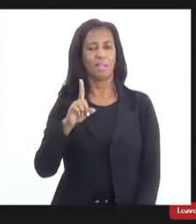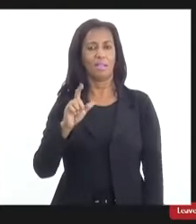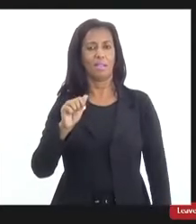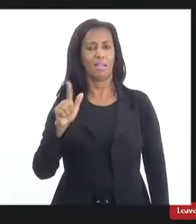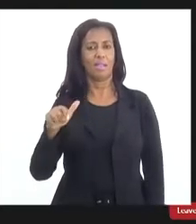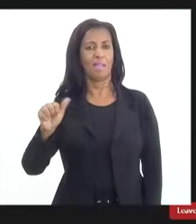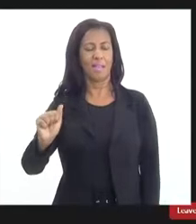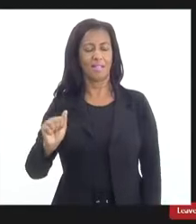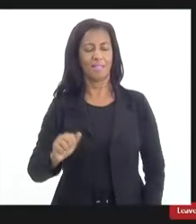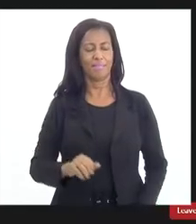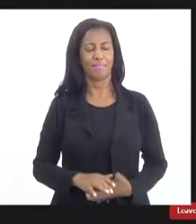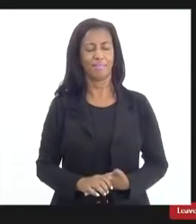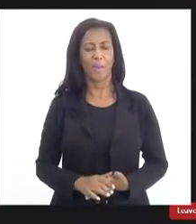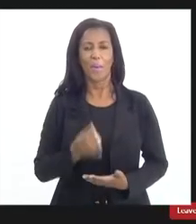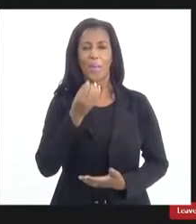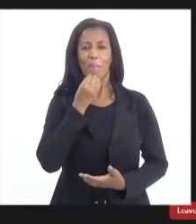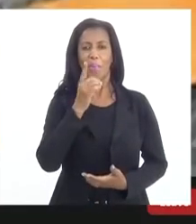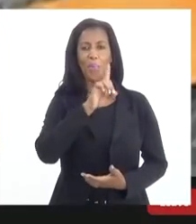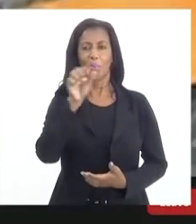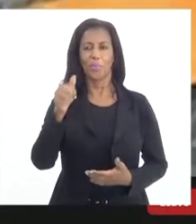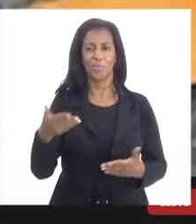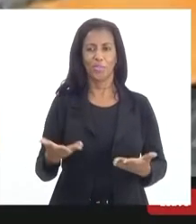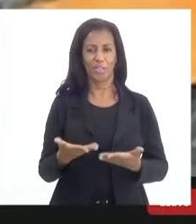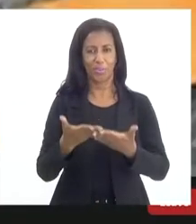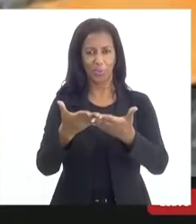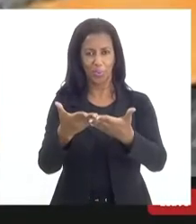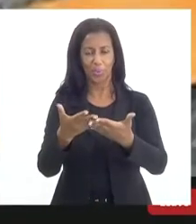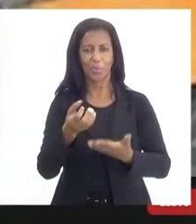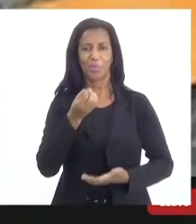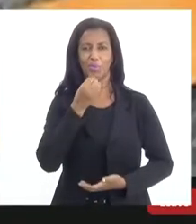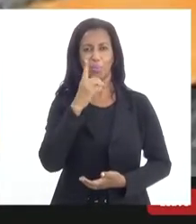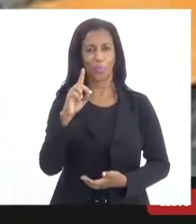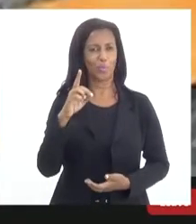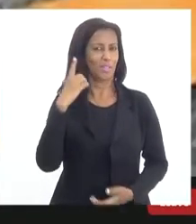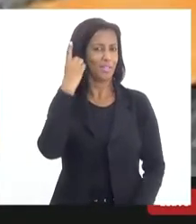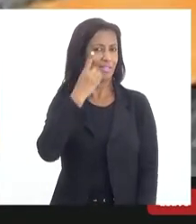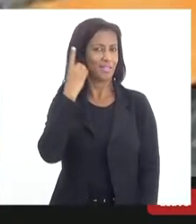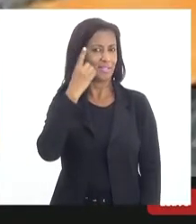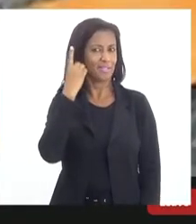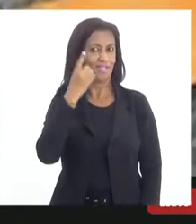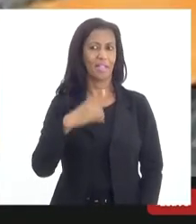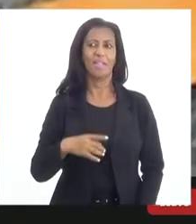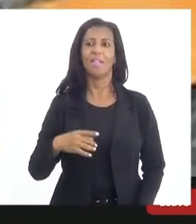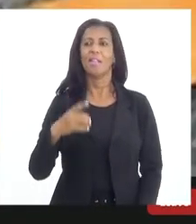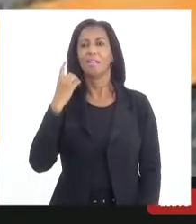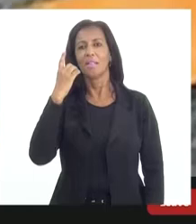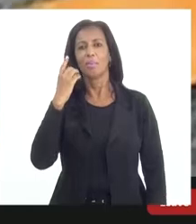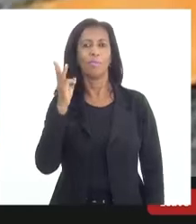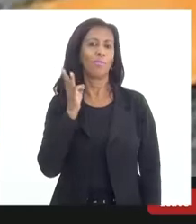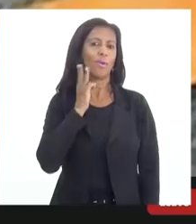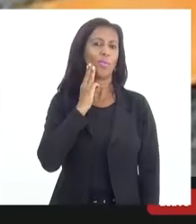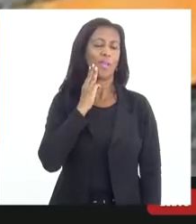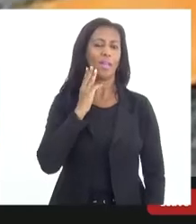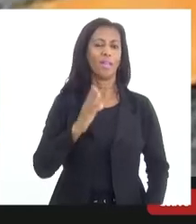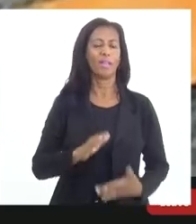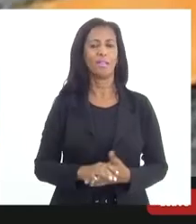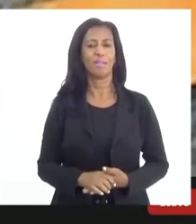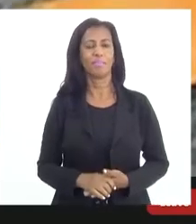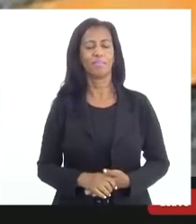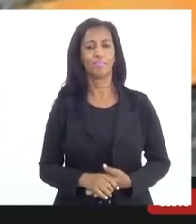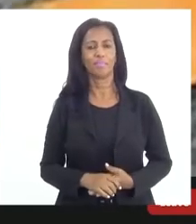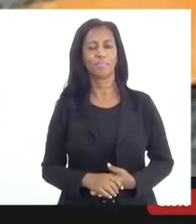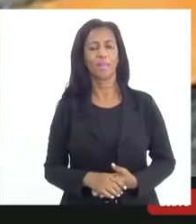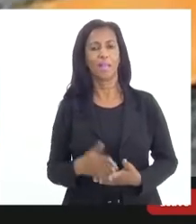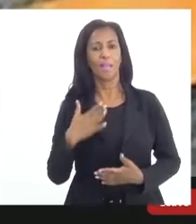Bom dia a todos. Bom dia, deputada Marta Rocha, deputado Valdeck. É um prazer